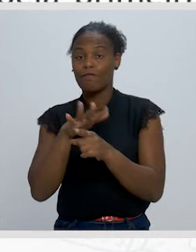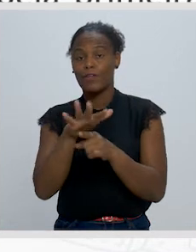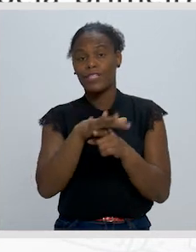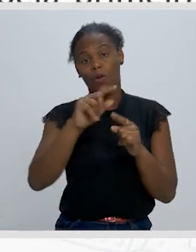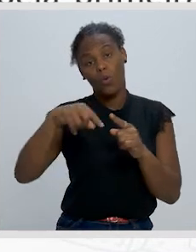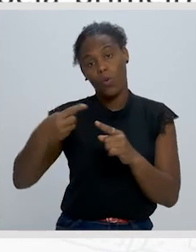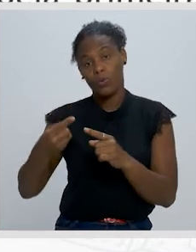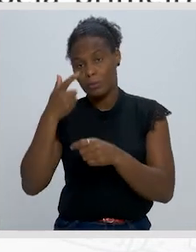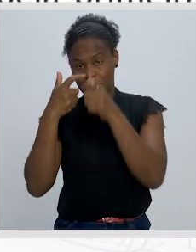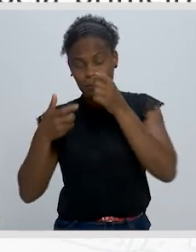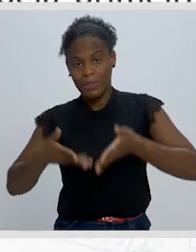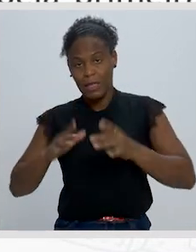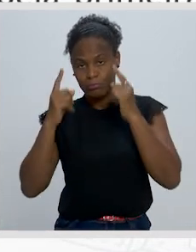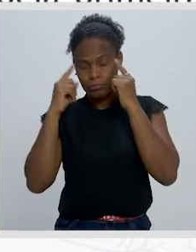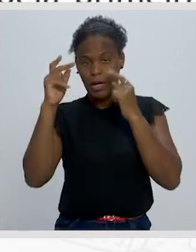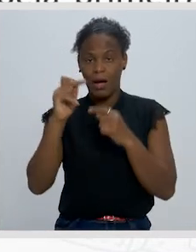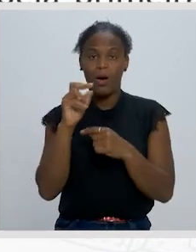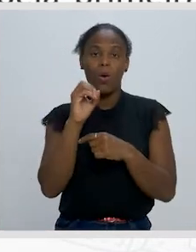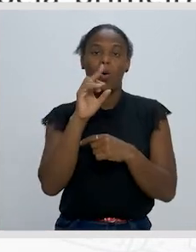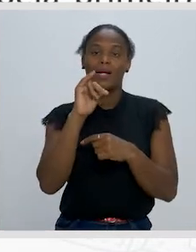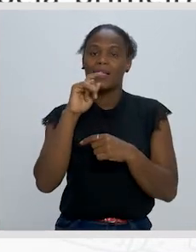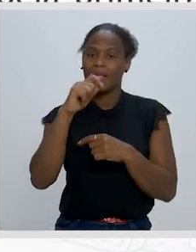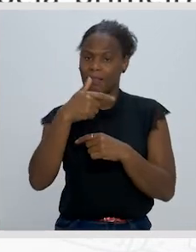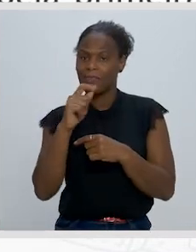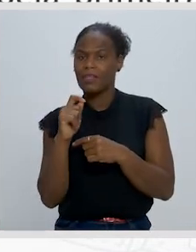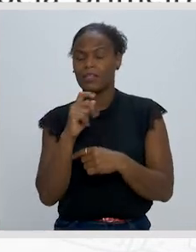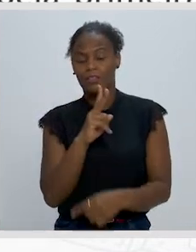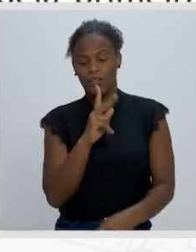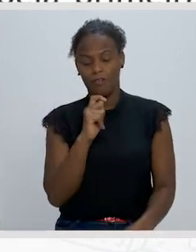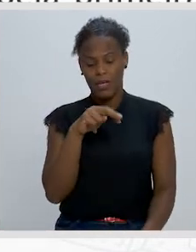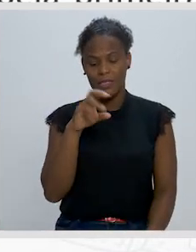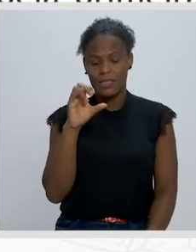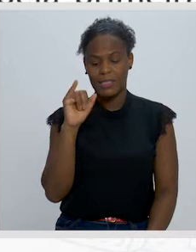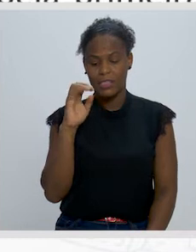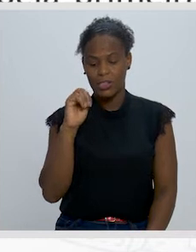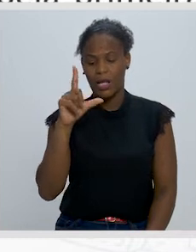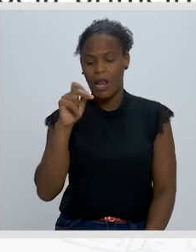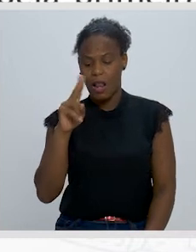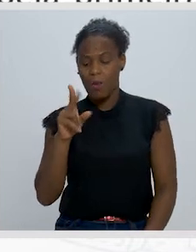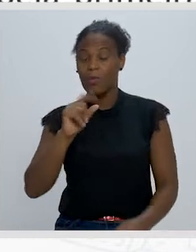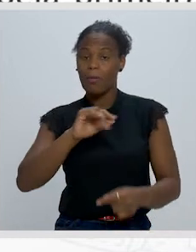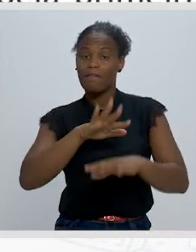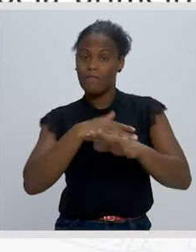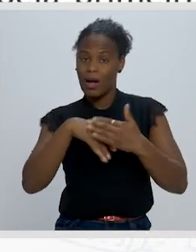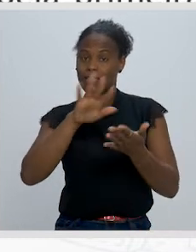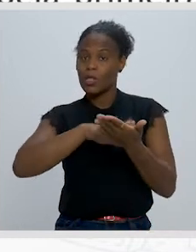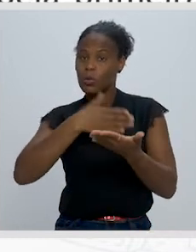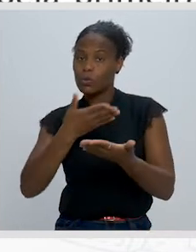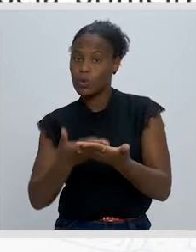orientalista, Venceslau de Moraes, também se dedicou à tradução de legias